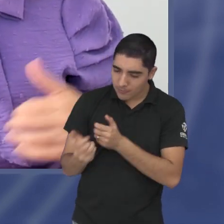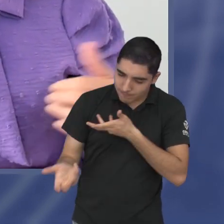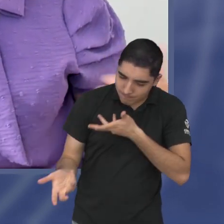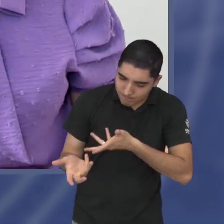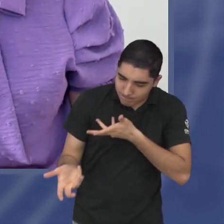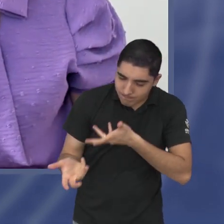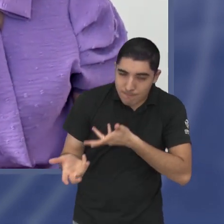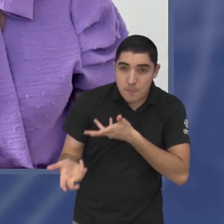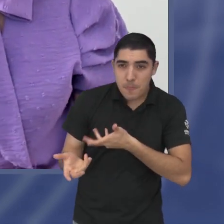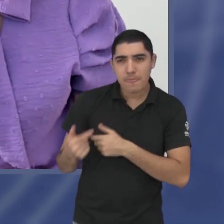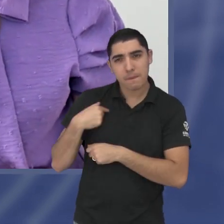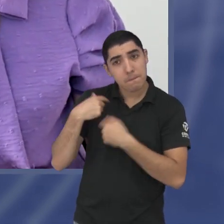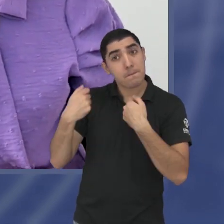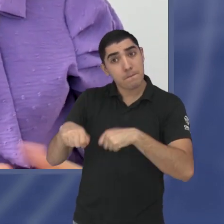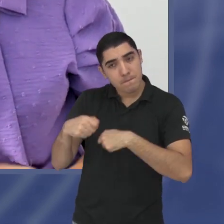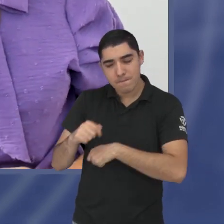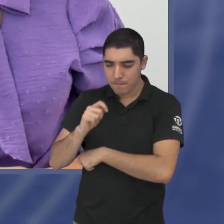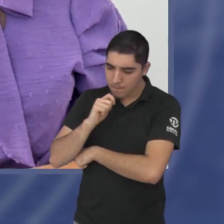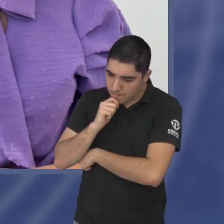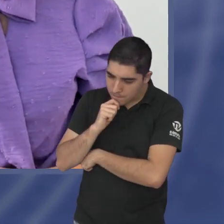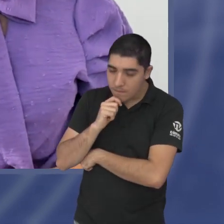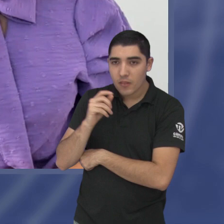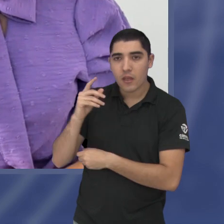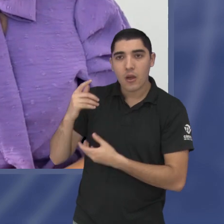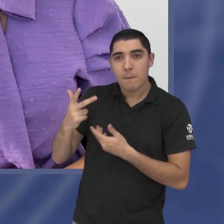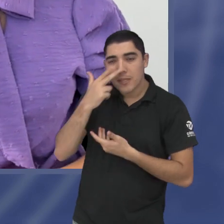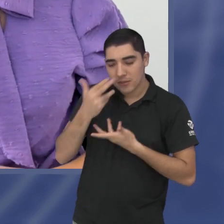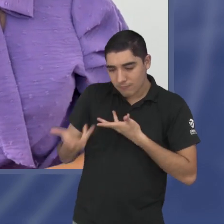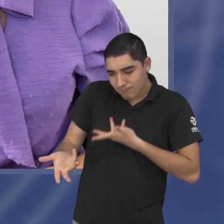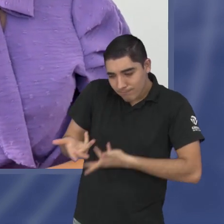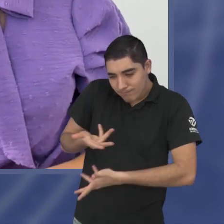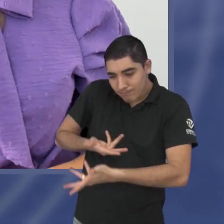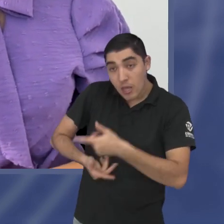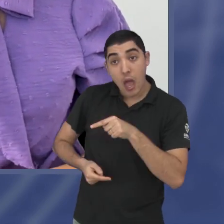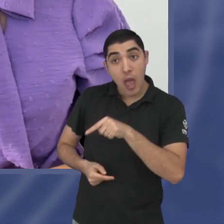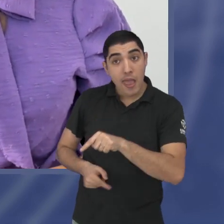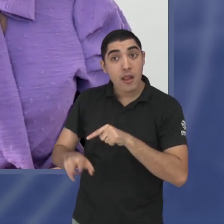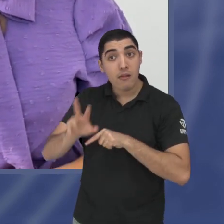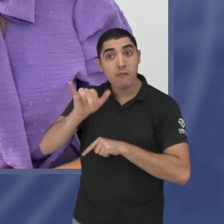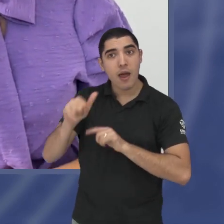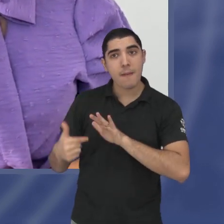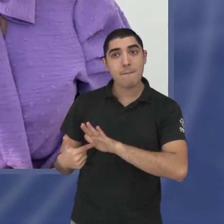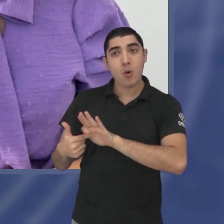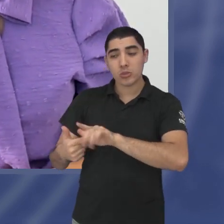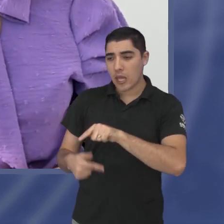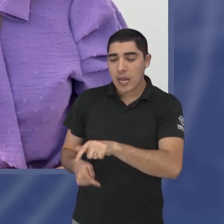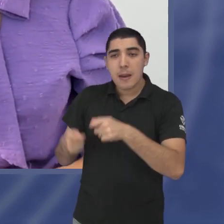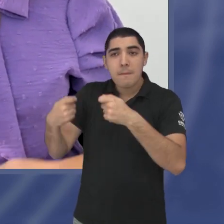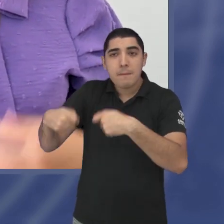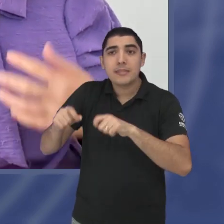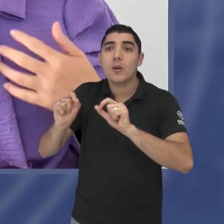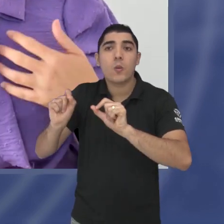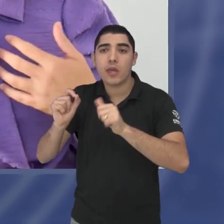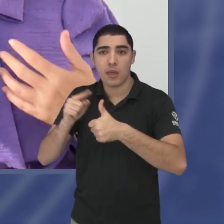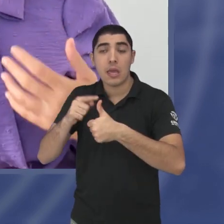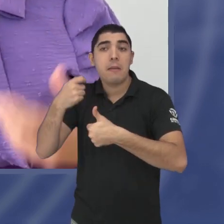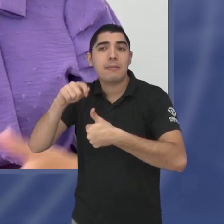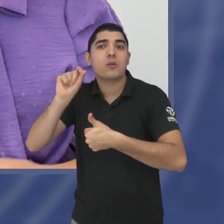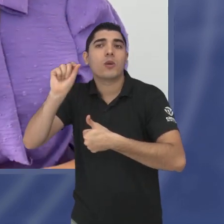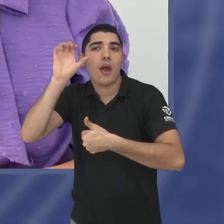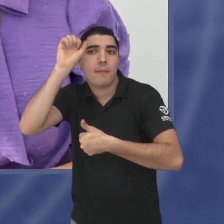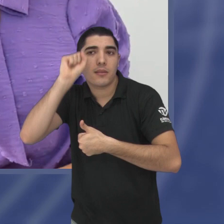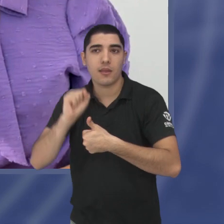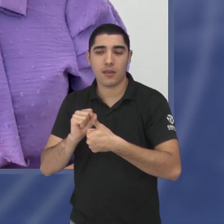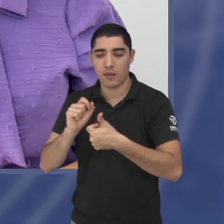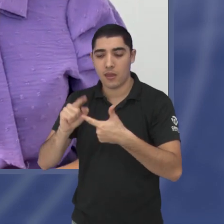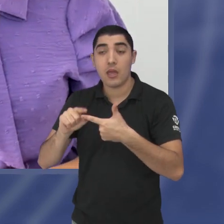adulta em fase de adolescência muitas vezes eles vão nos mostrar quais as necessidades dele tanto de aprendizagem